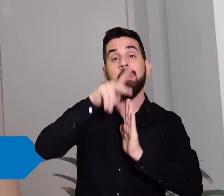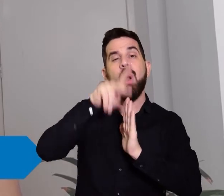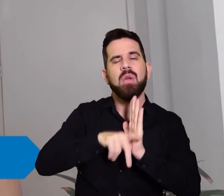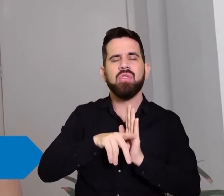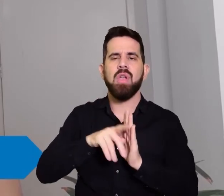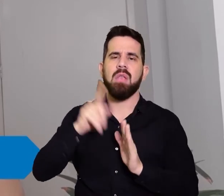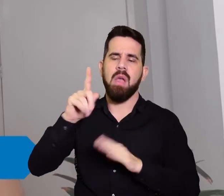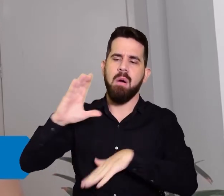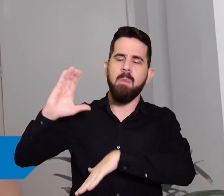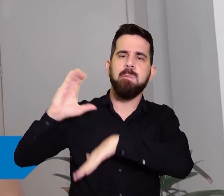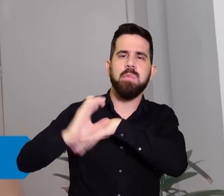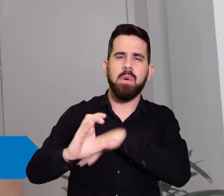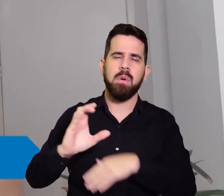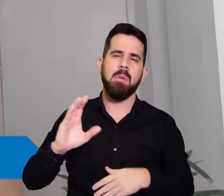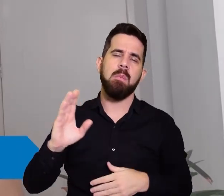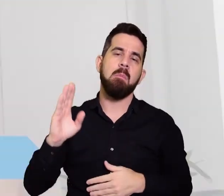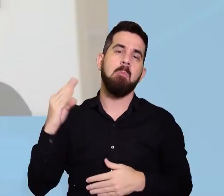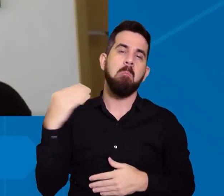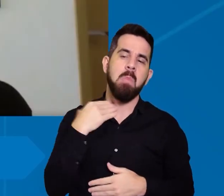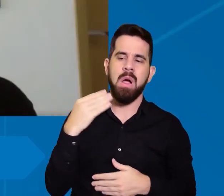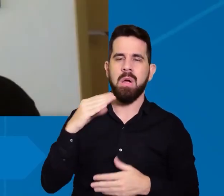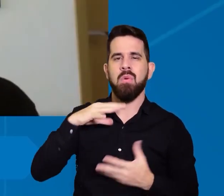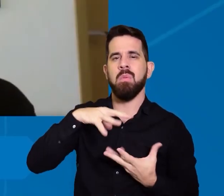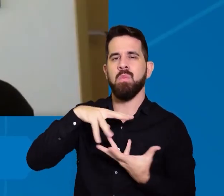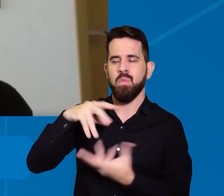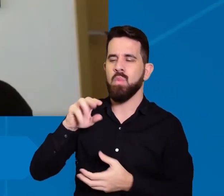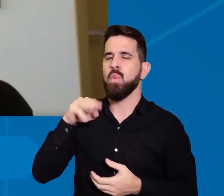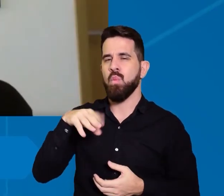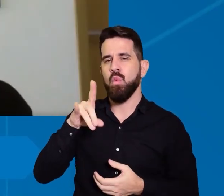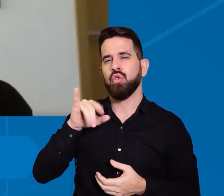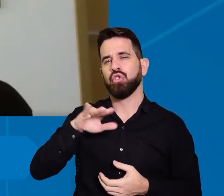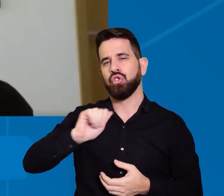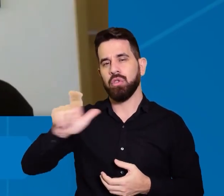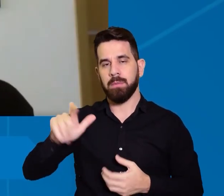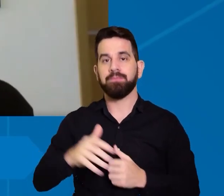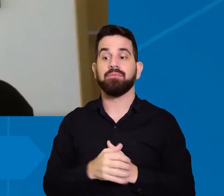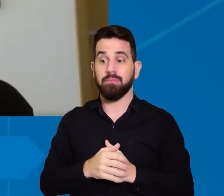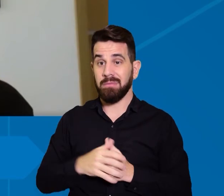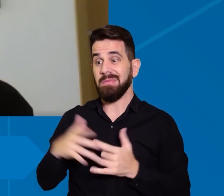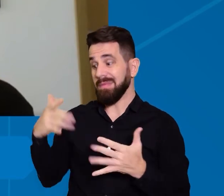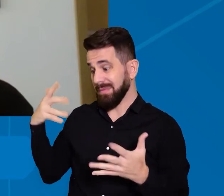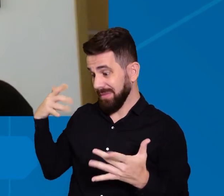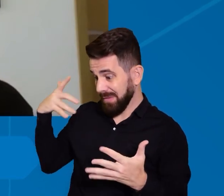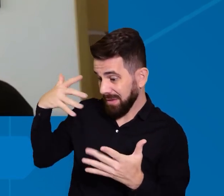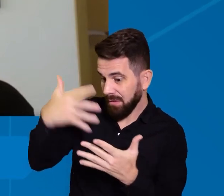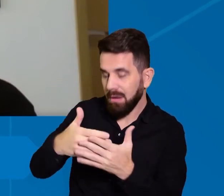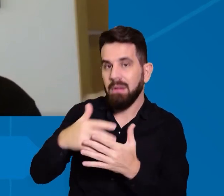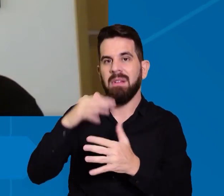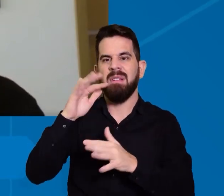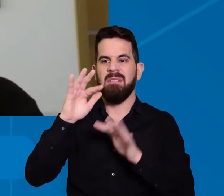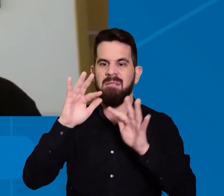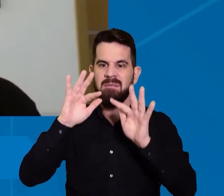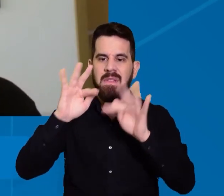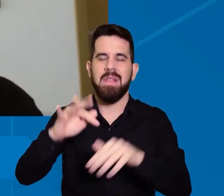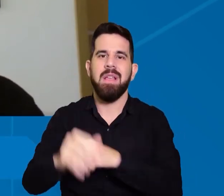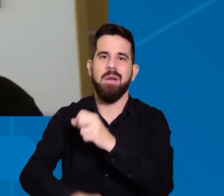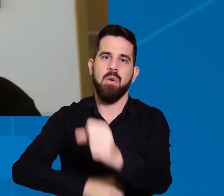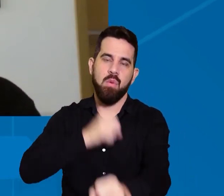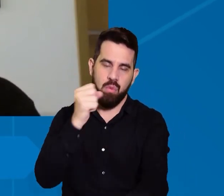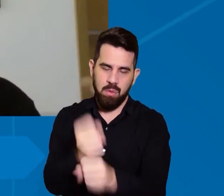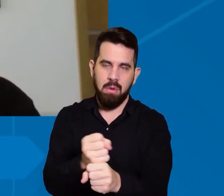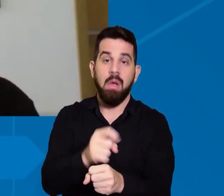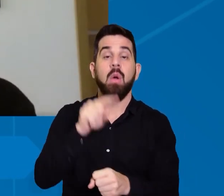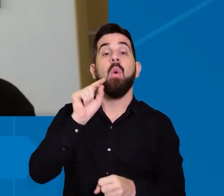a área de cerrado perdida então lá no final do ano o PRODES através do INPE vai